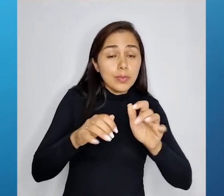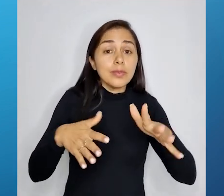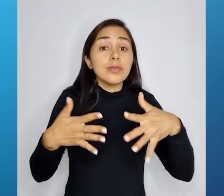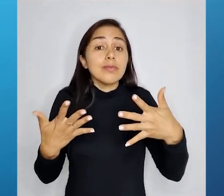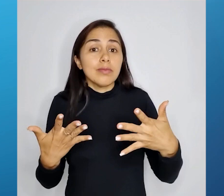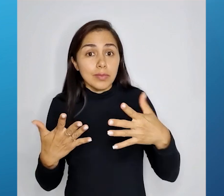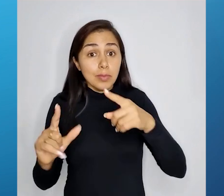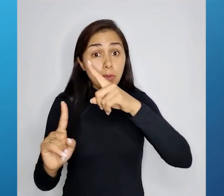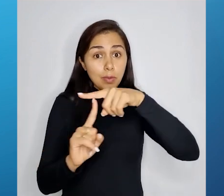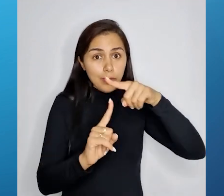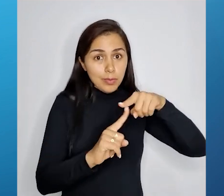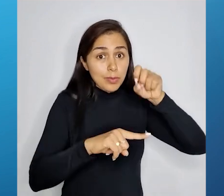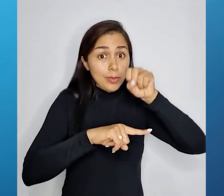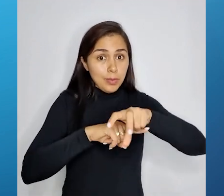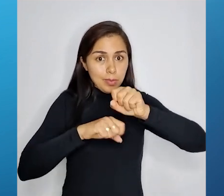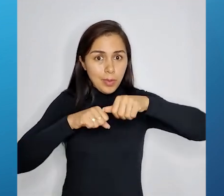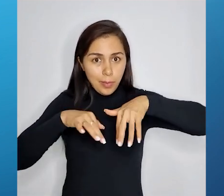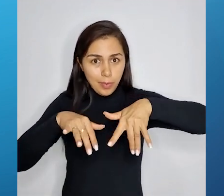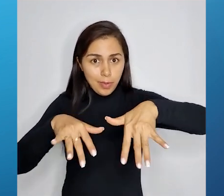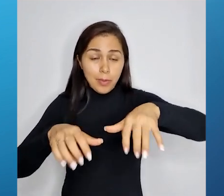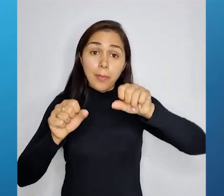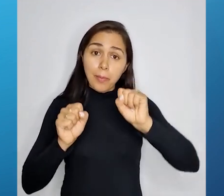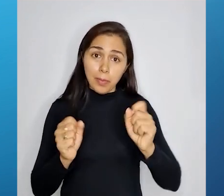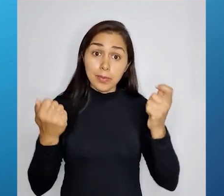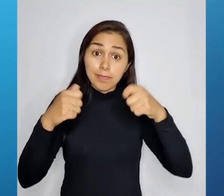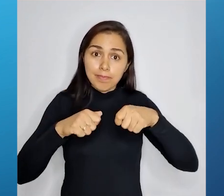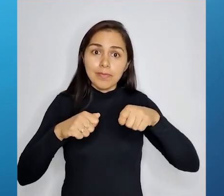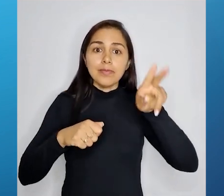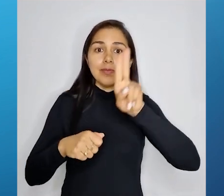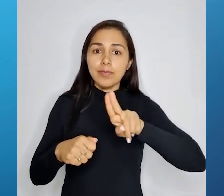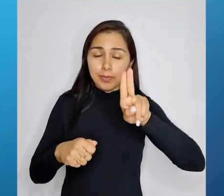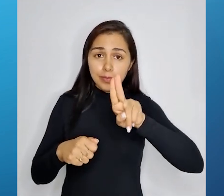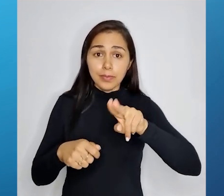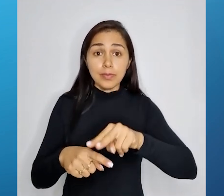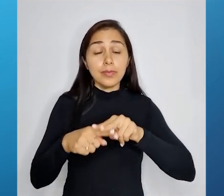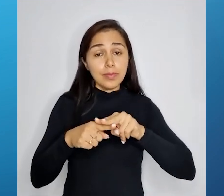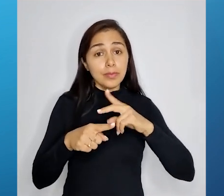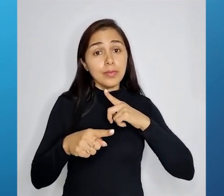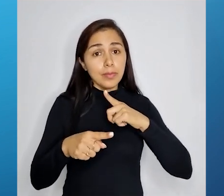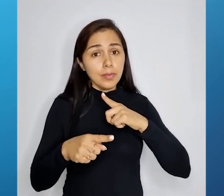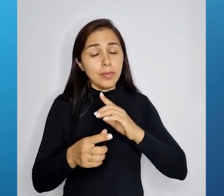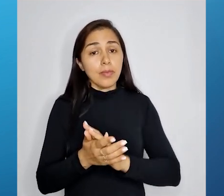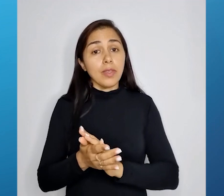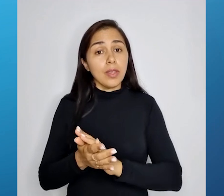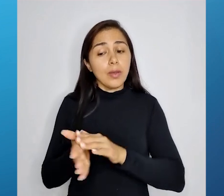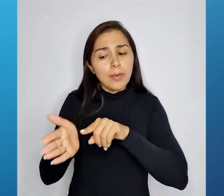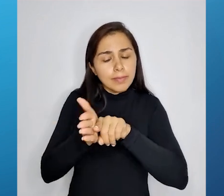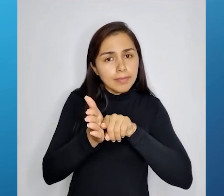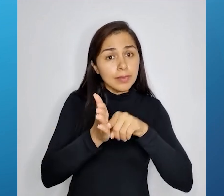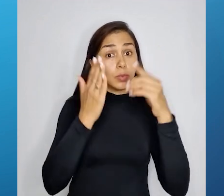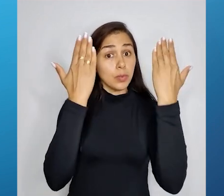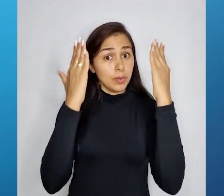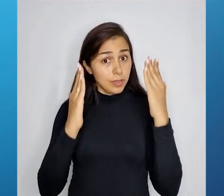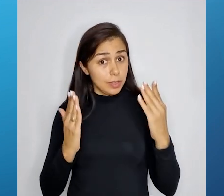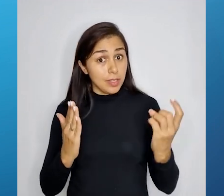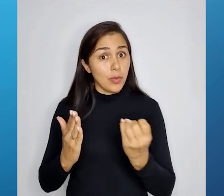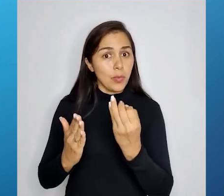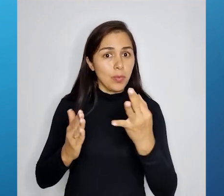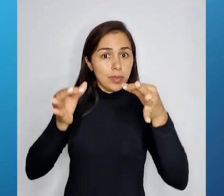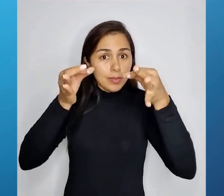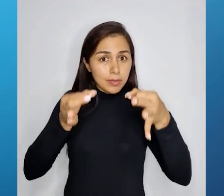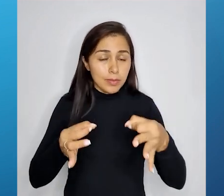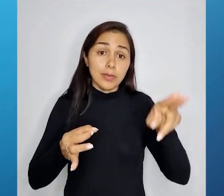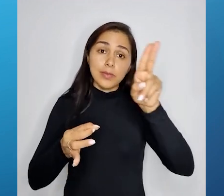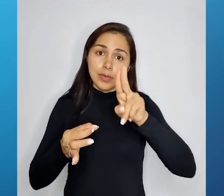são os danos ao meio ambiente. Então, esse índice monitora a comercialização dos agrotóxicos, cujos componentes podem